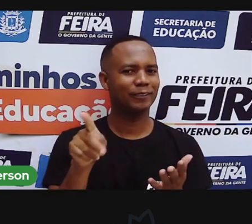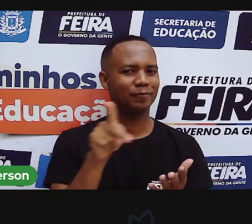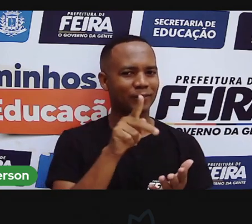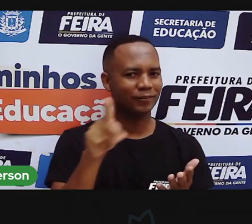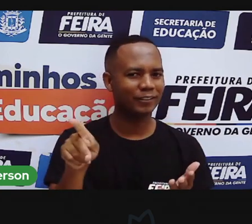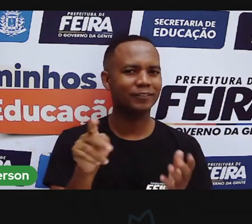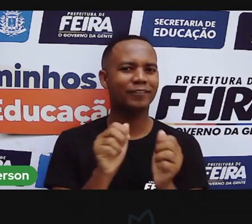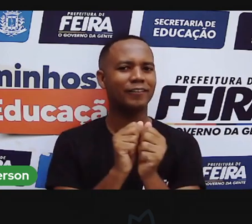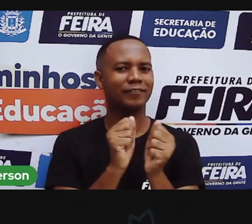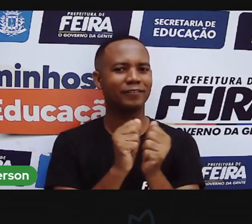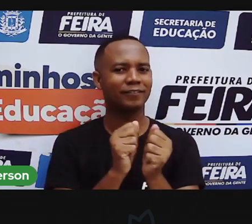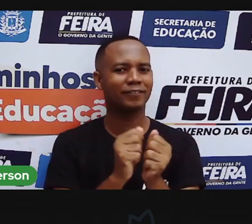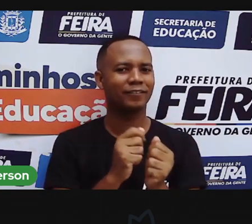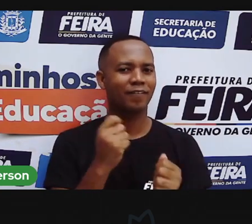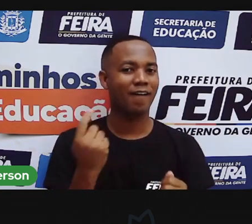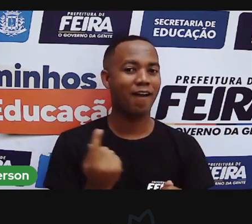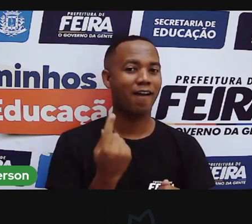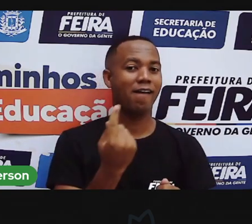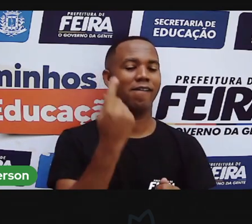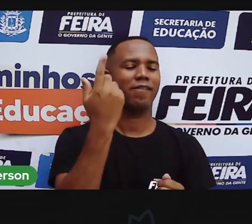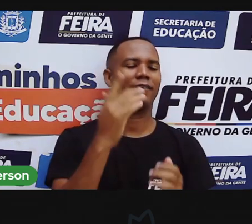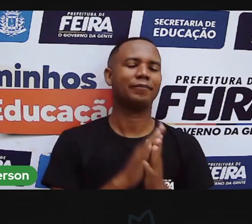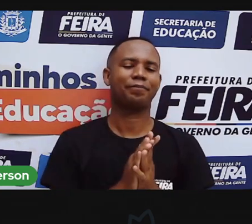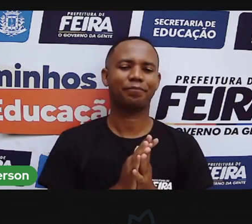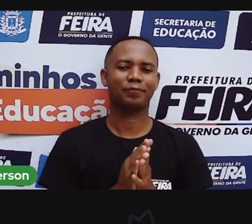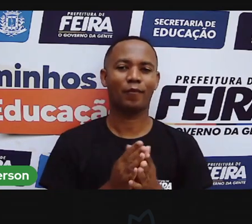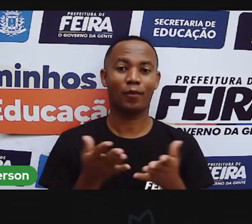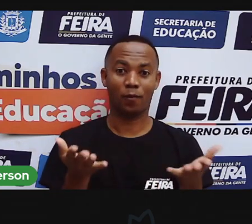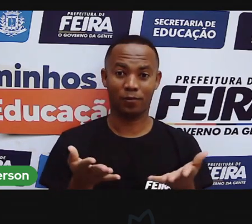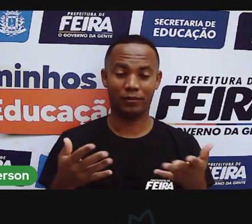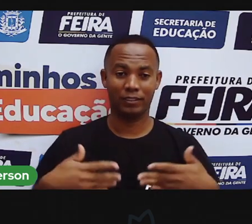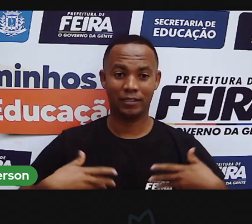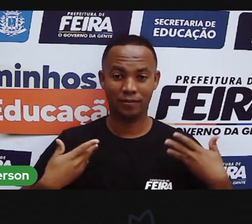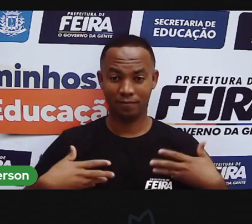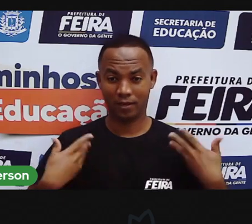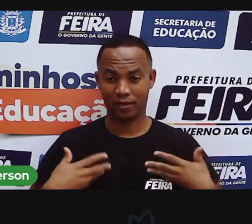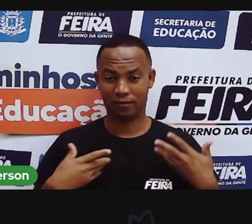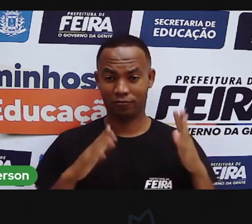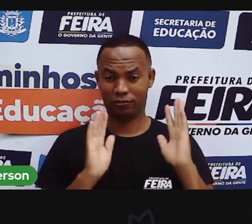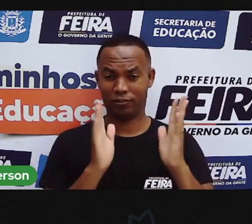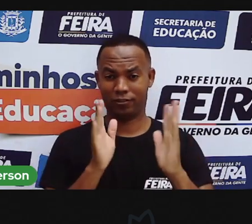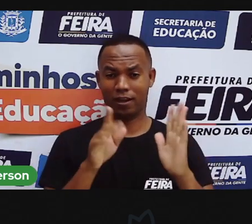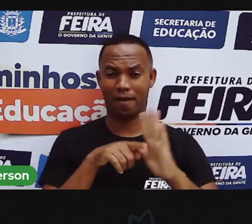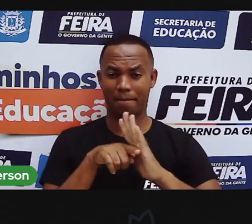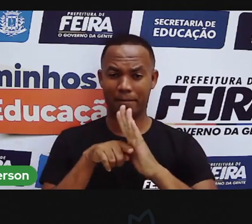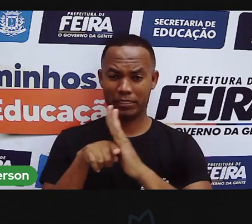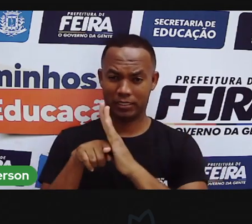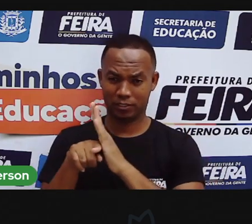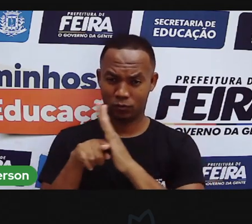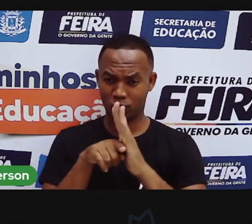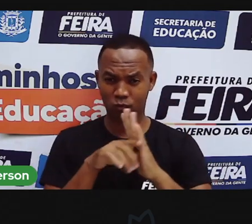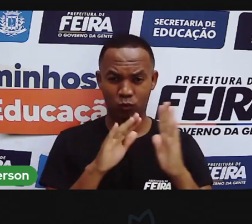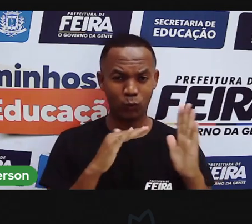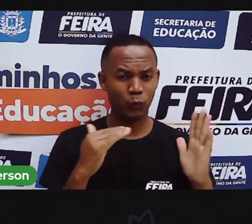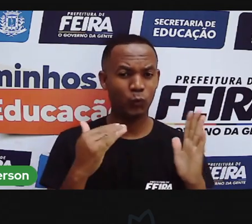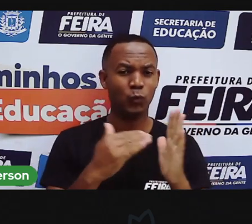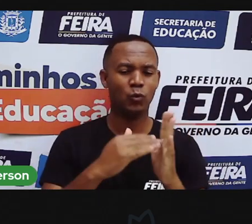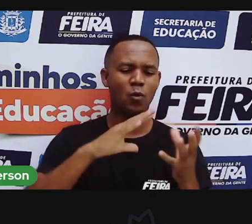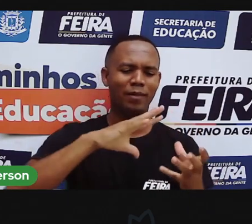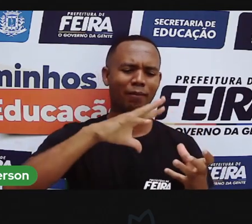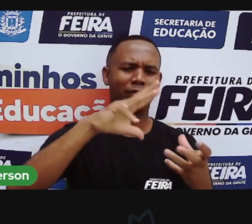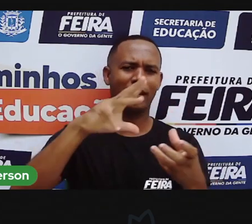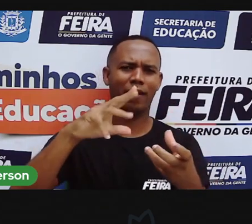vocês. E aí, estão animados para mais uma aula. Pesquisaram tudo que eu estou falando aí com vocês sobre o planeta Terra.